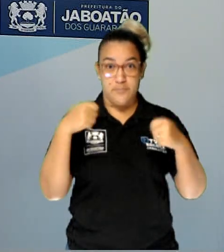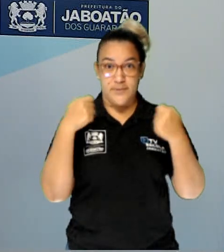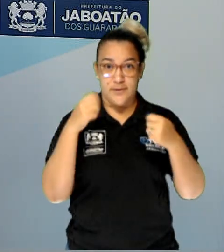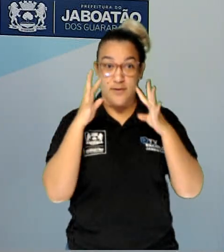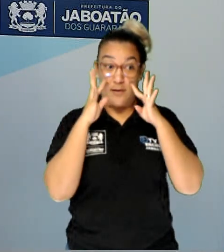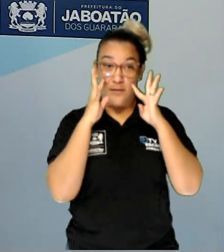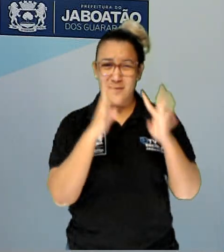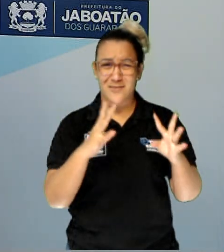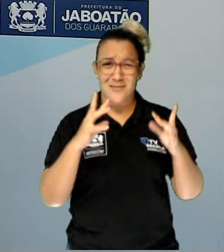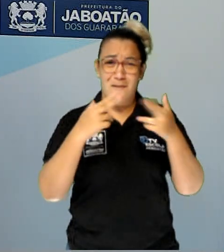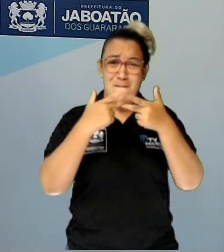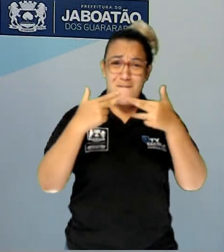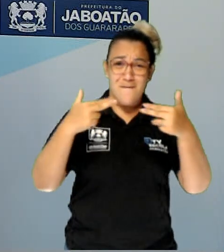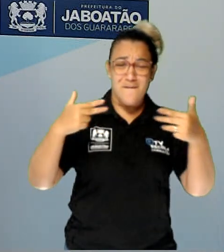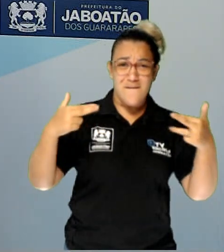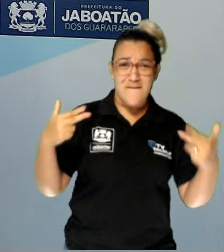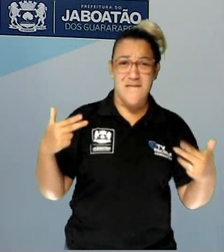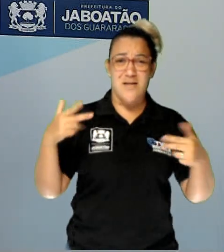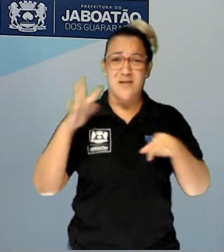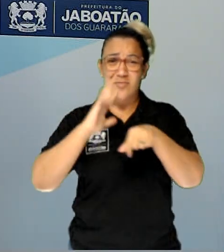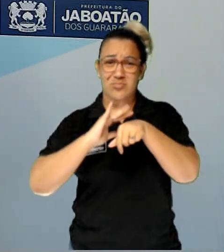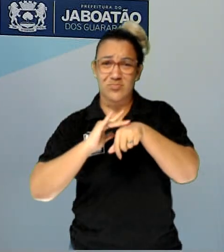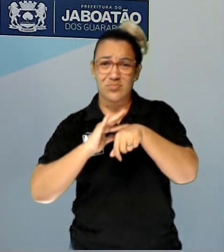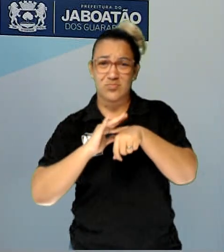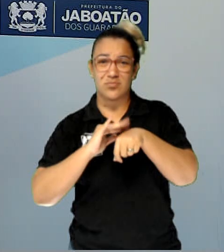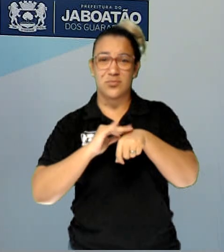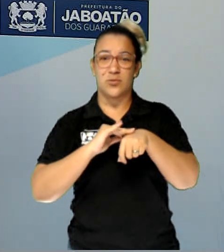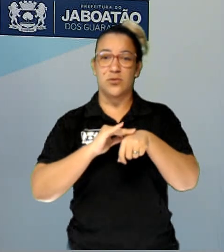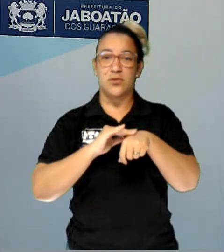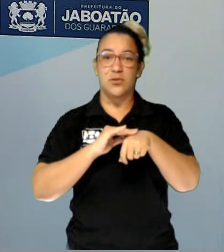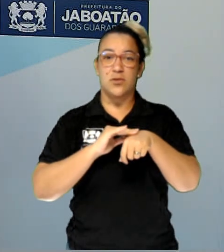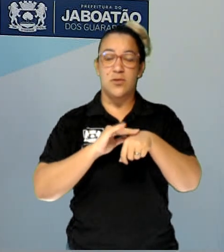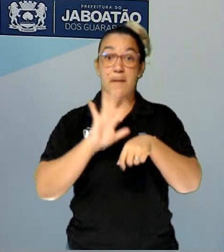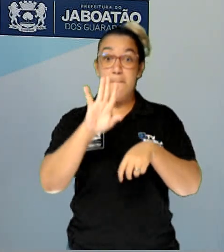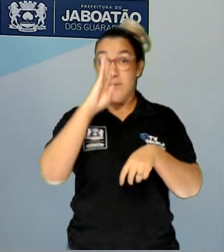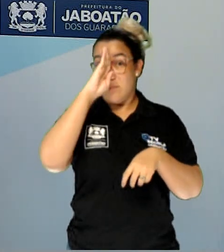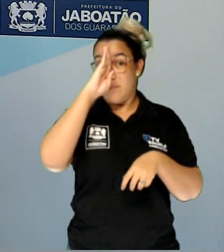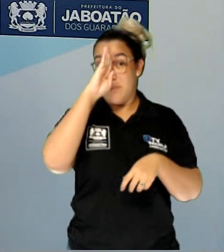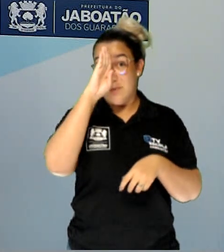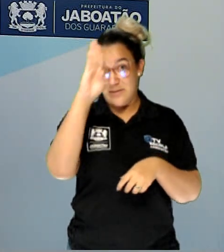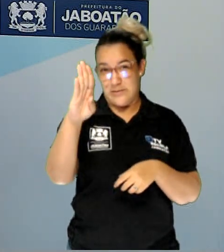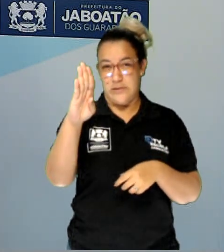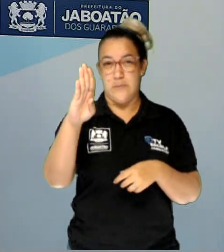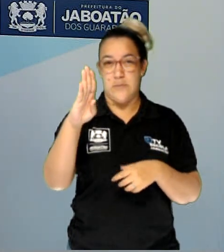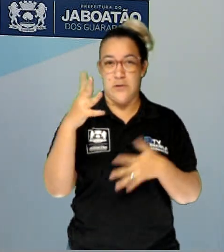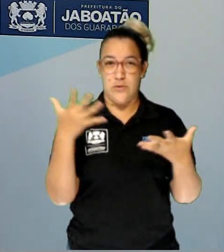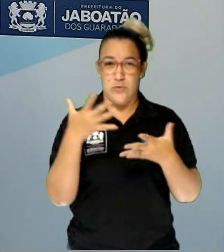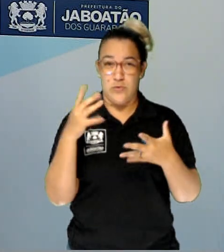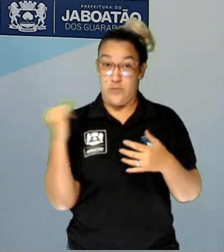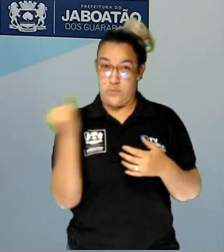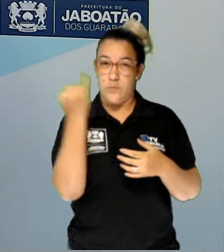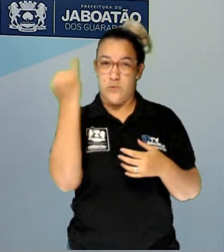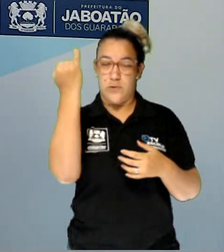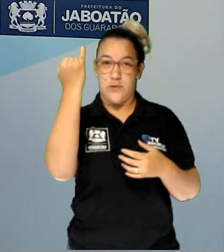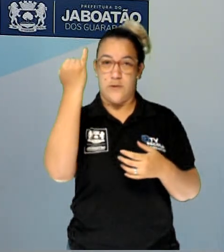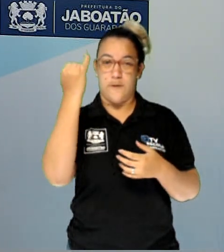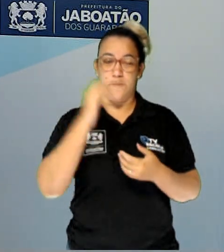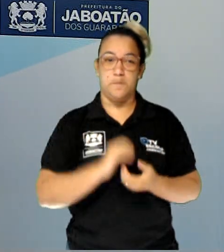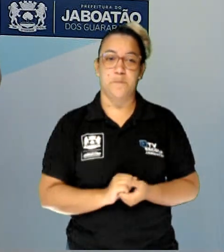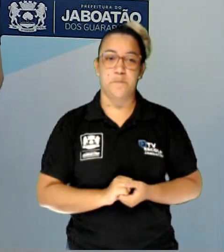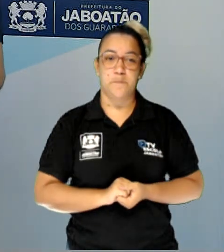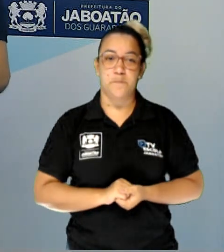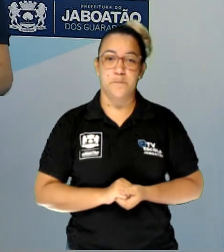São várias e várias doenças, mas aqui a gente vai destacar as principais e mais importantes, certo?